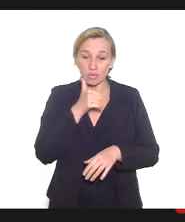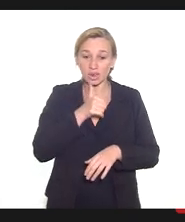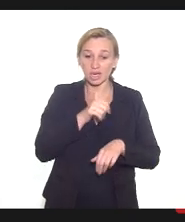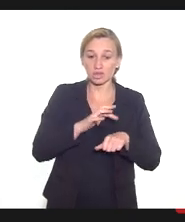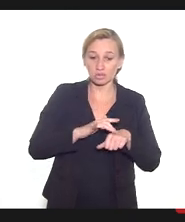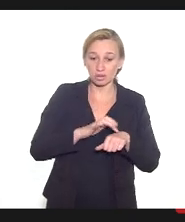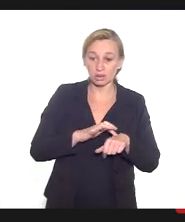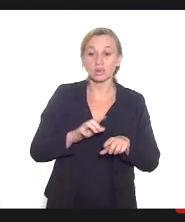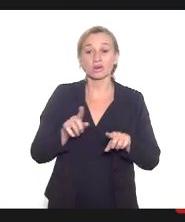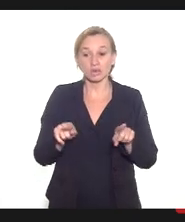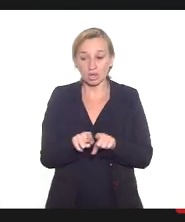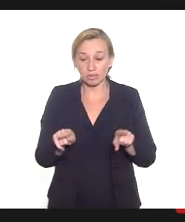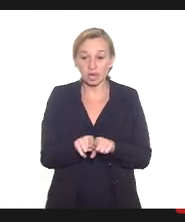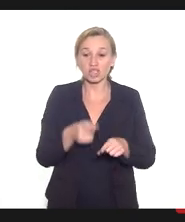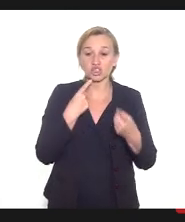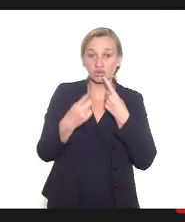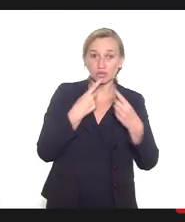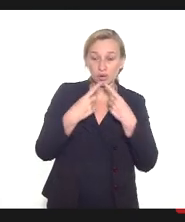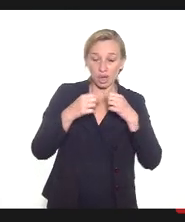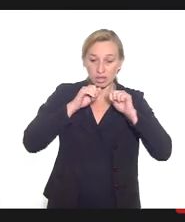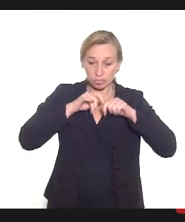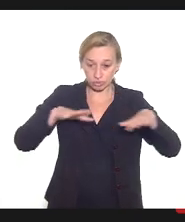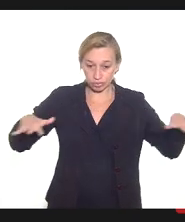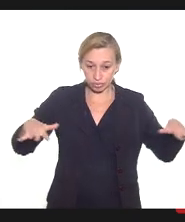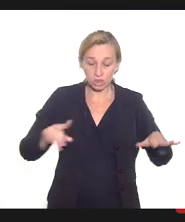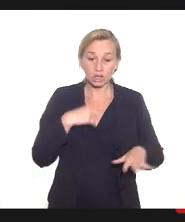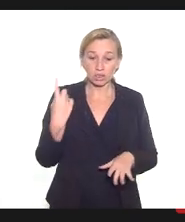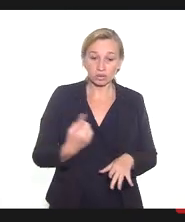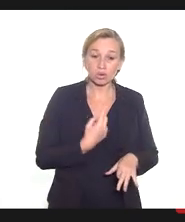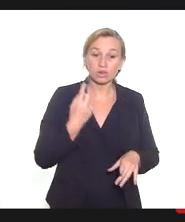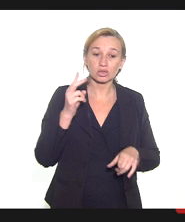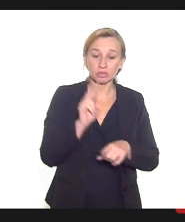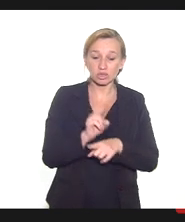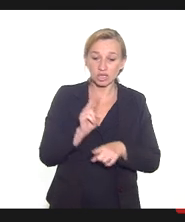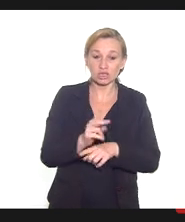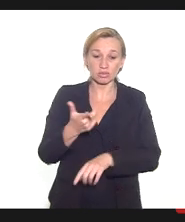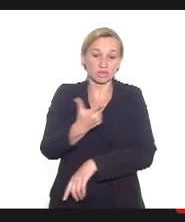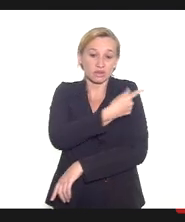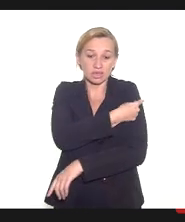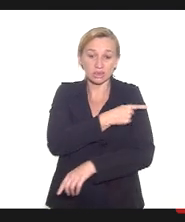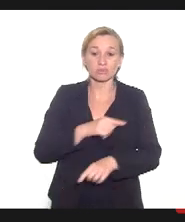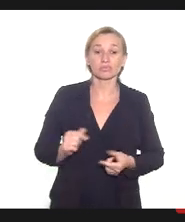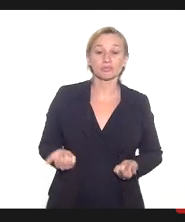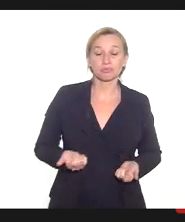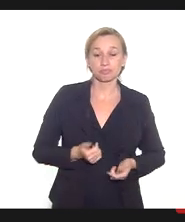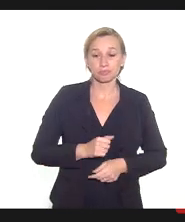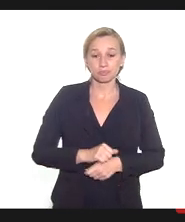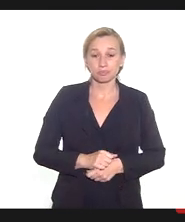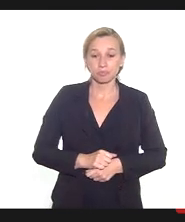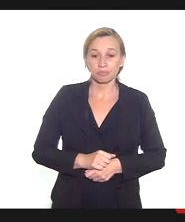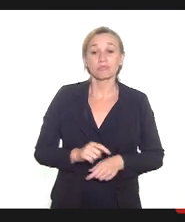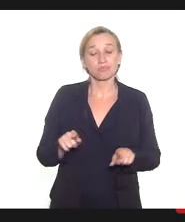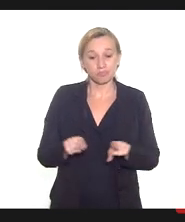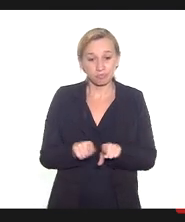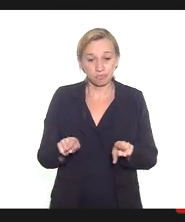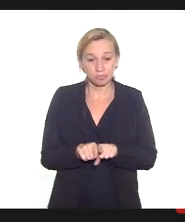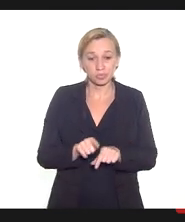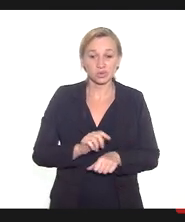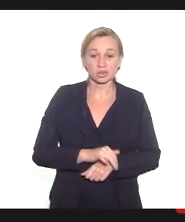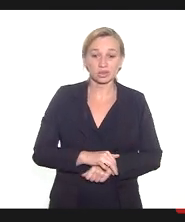isso foi também muito divulgado pela mídia, que nós defendemos essa vacinação, e também